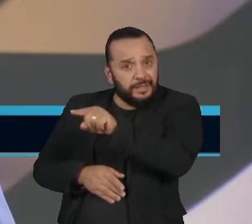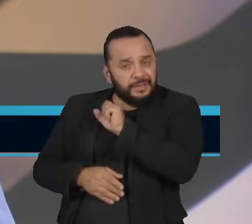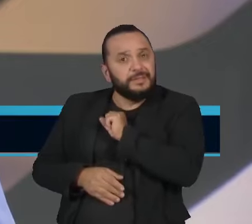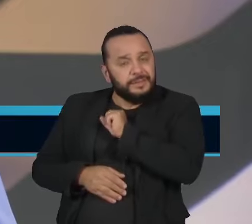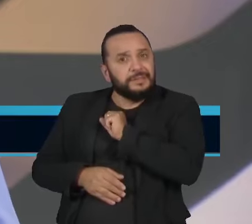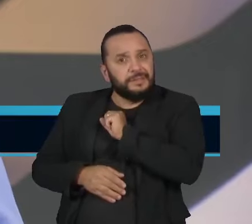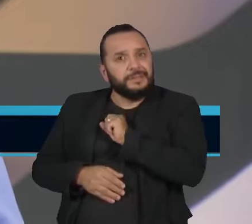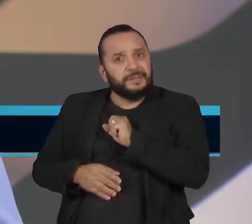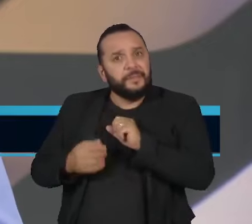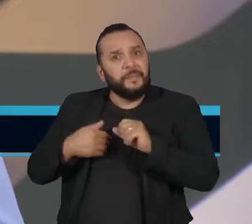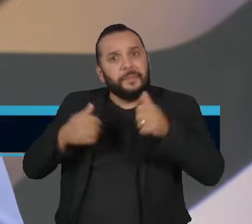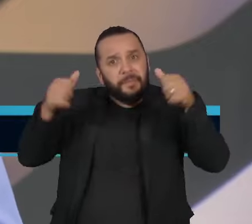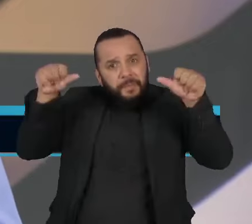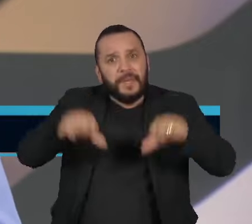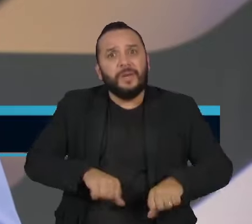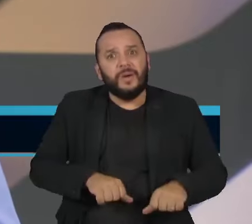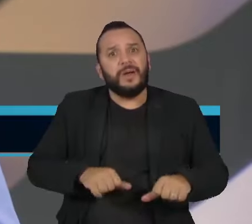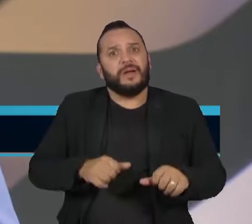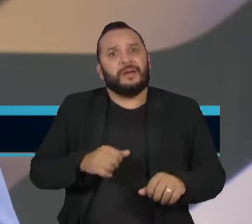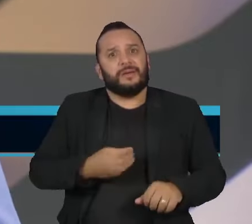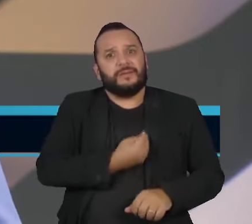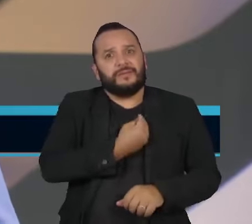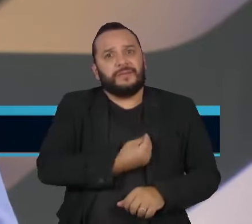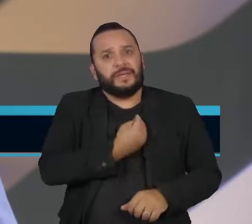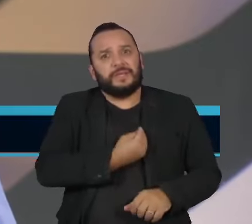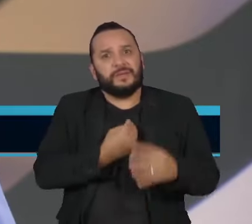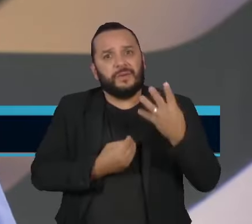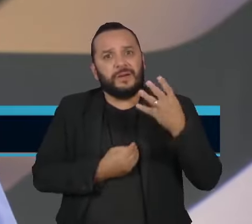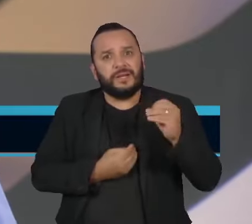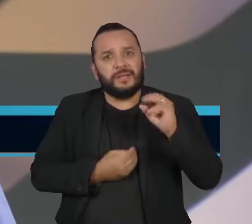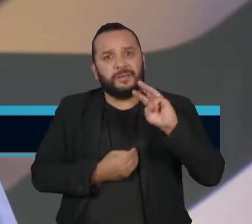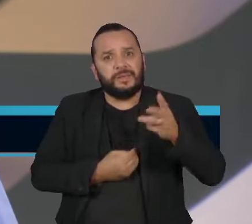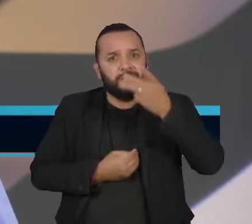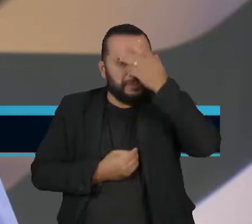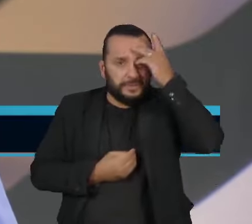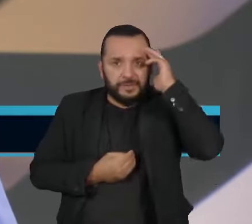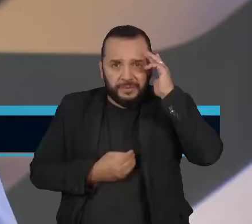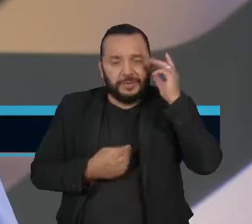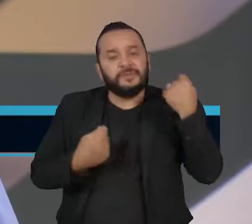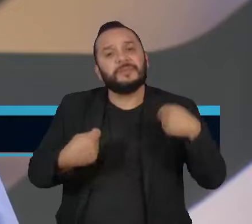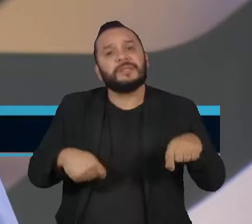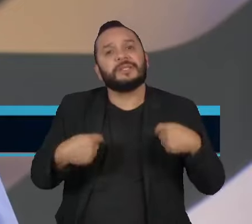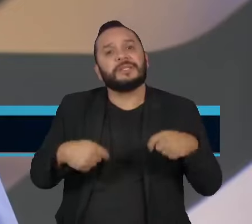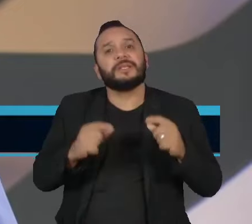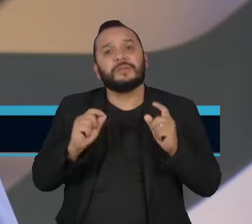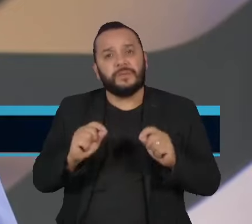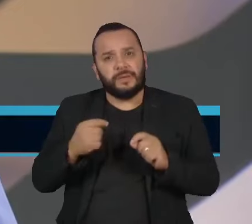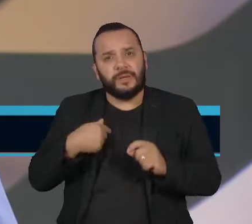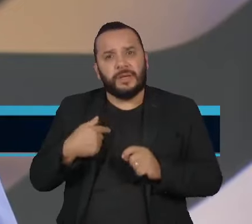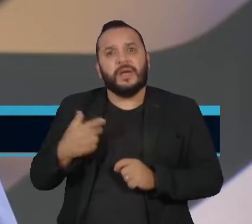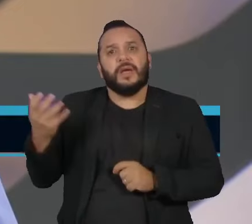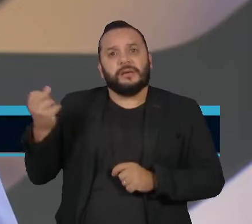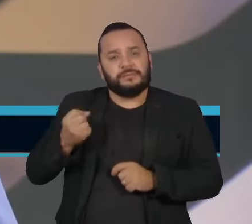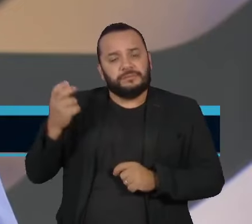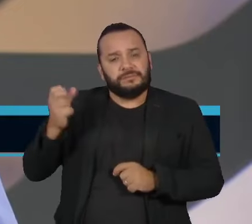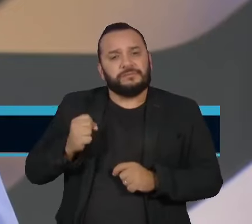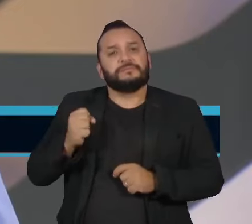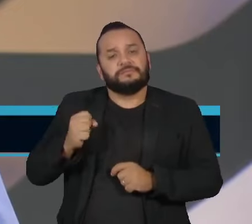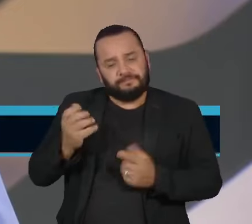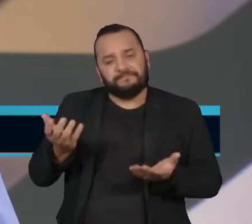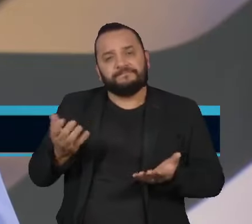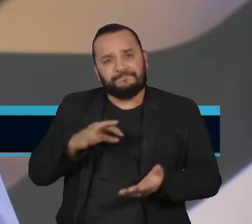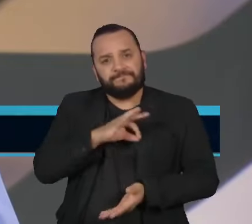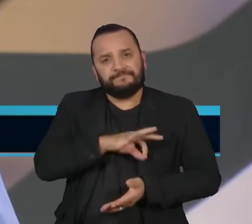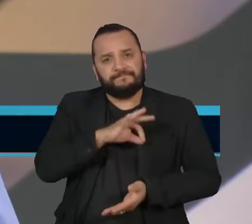condições de vida desses 40 milhões de brasileiros que dependem de receber o seu benefício no final do mês.